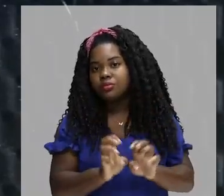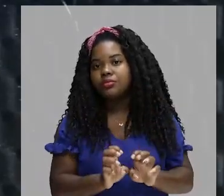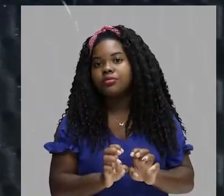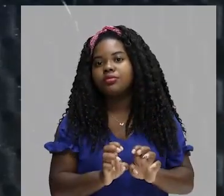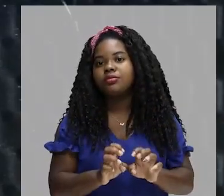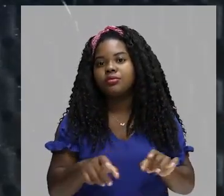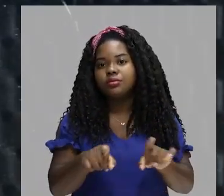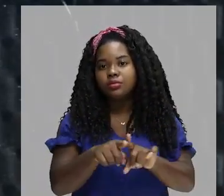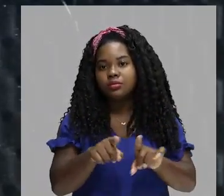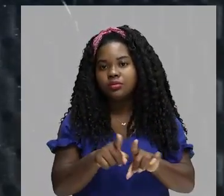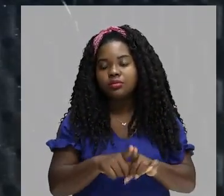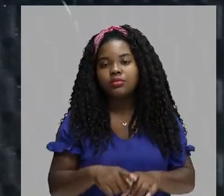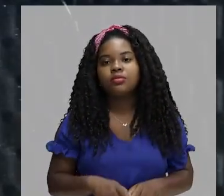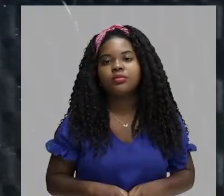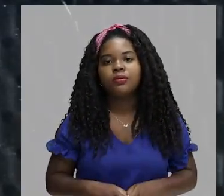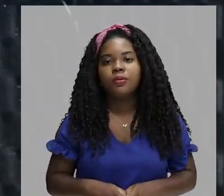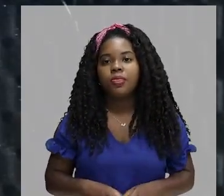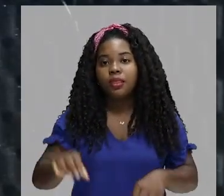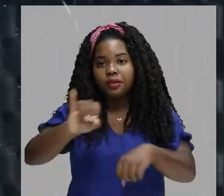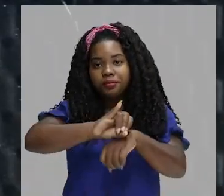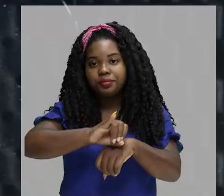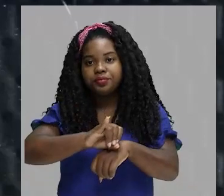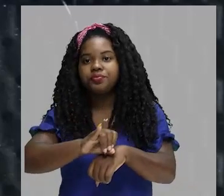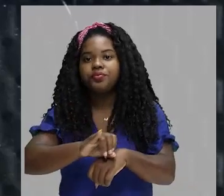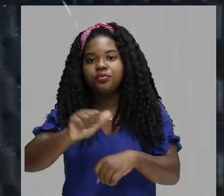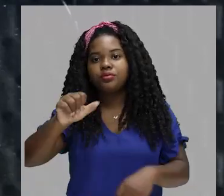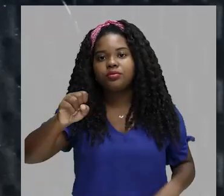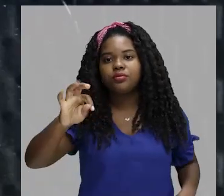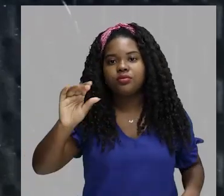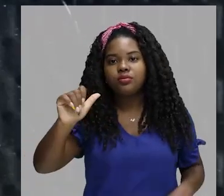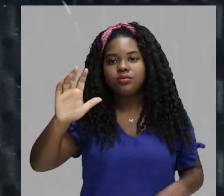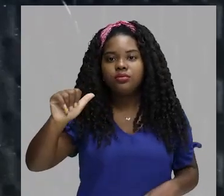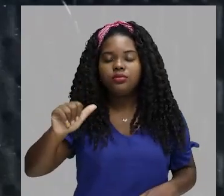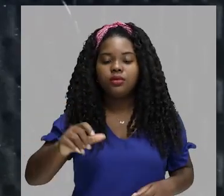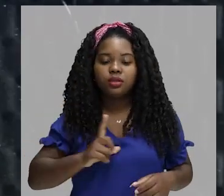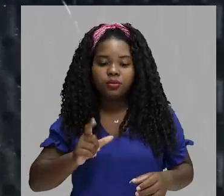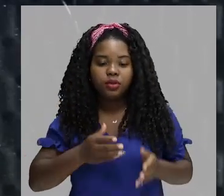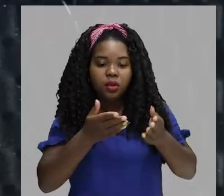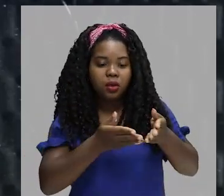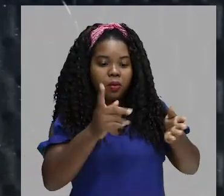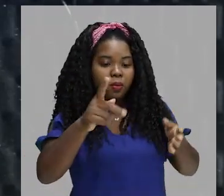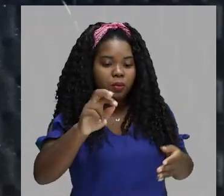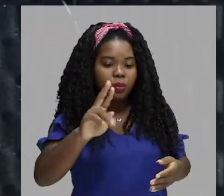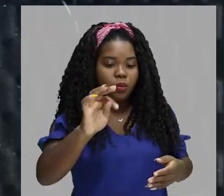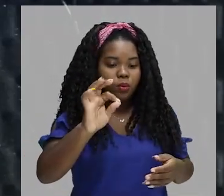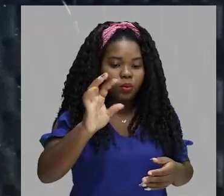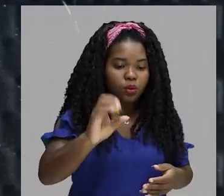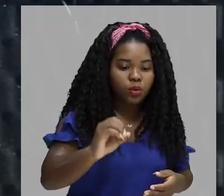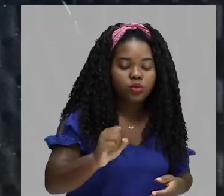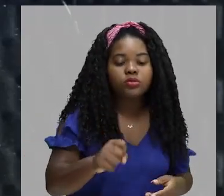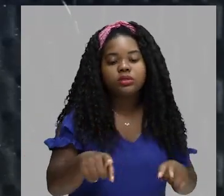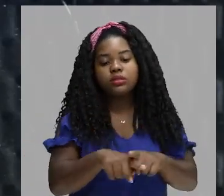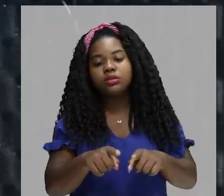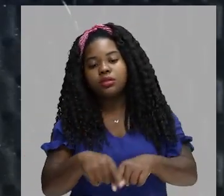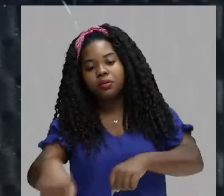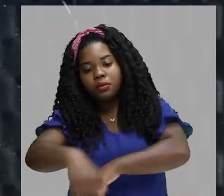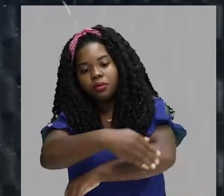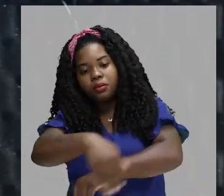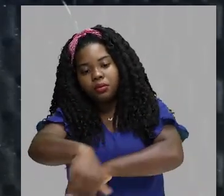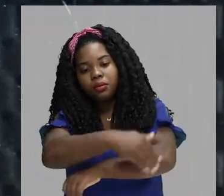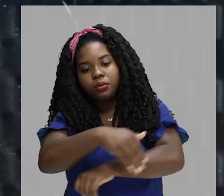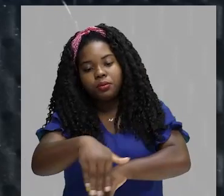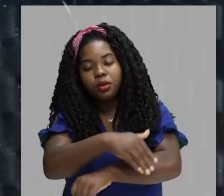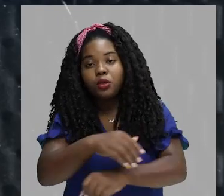exemplo, da capital do Impero Asteca. Há portos, ruas asfaltadas, sistema de